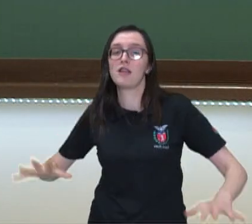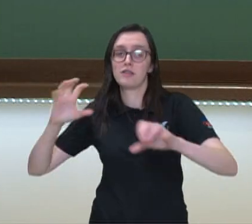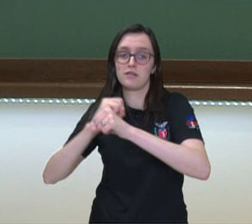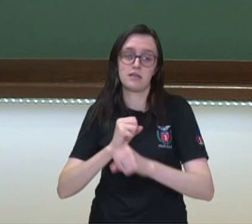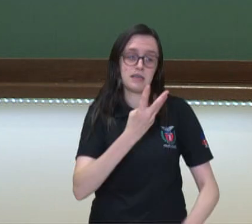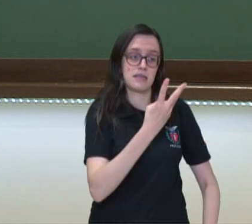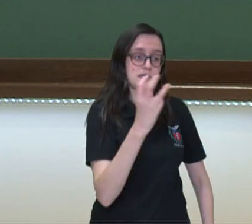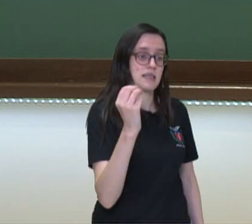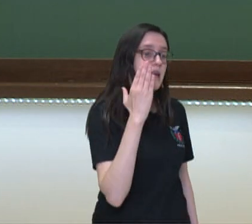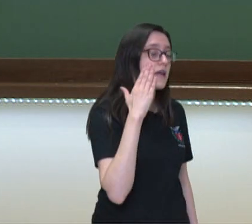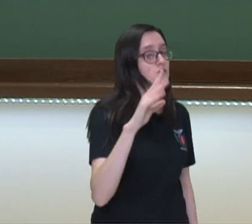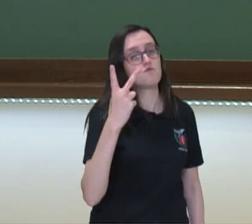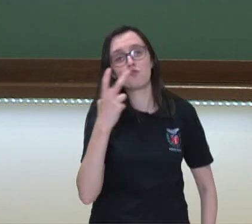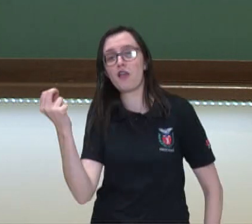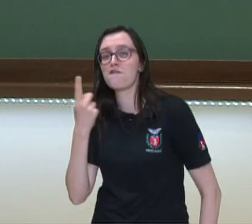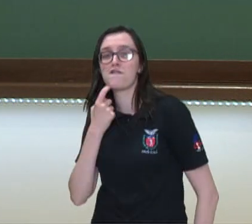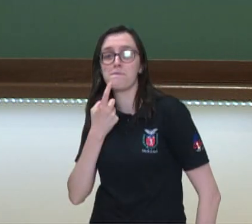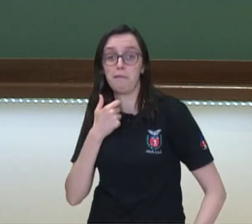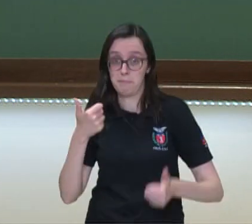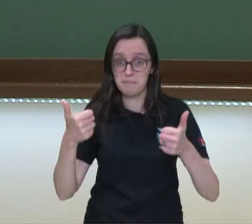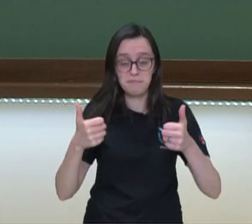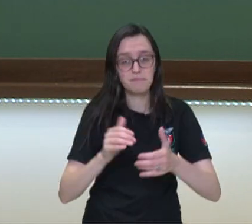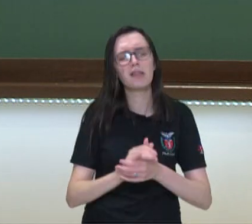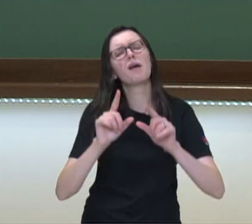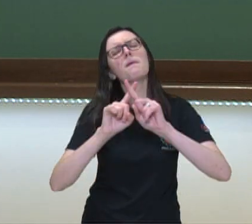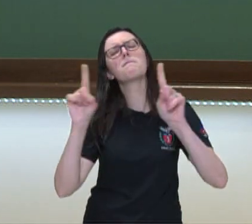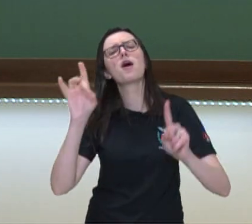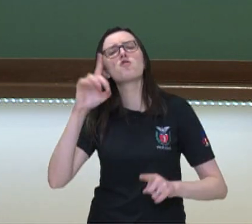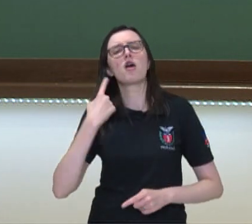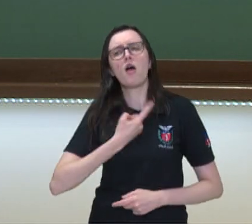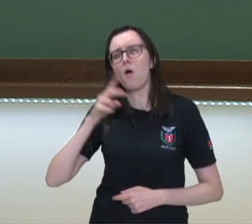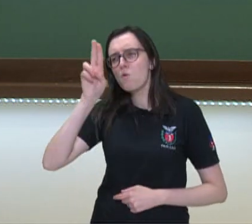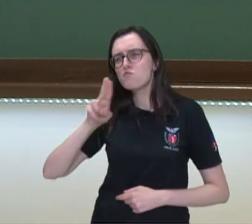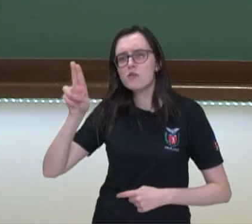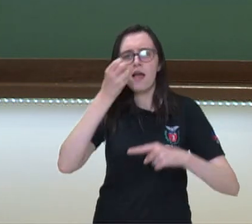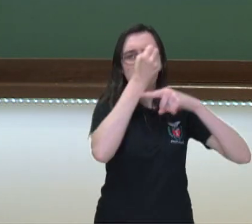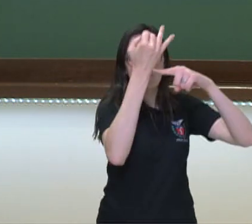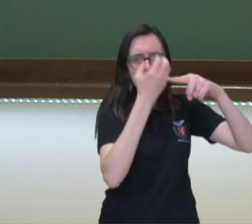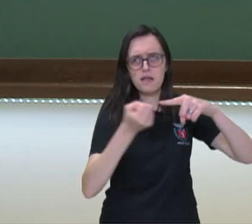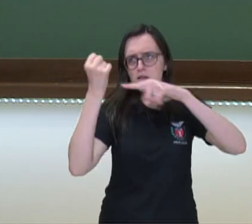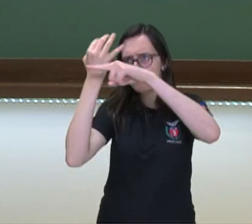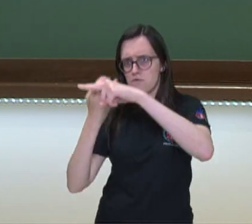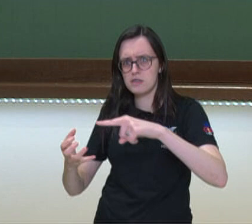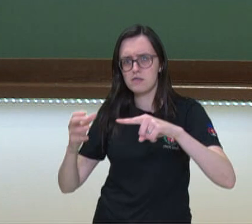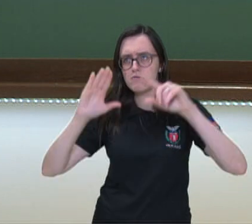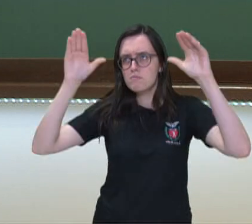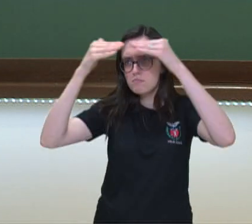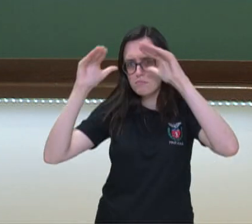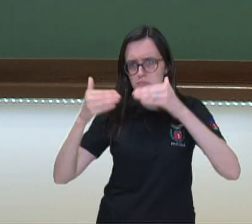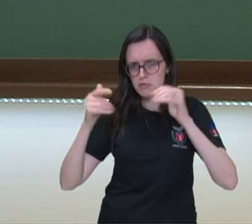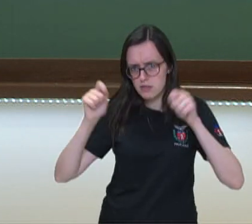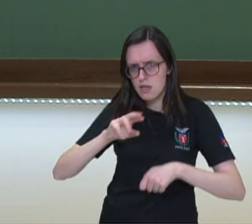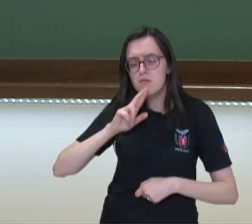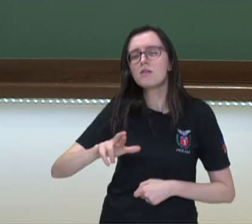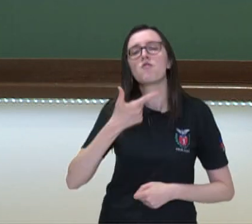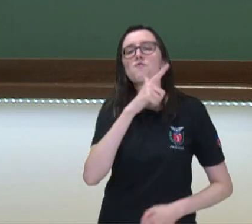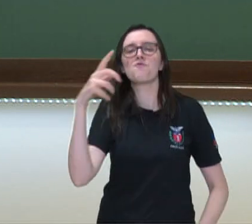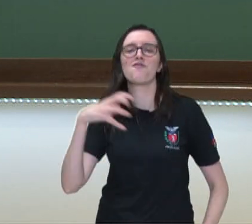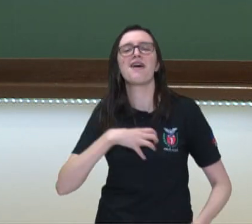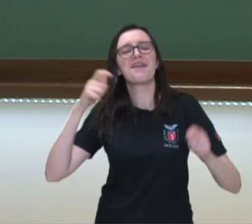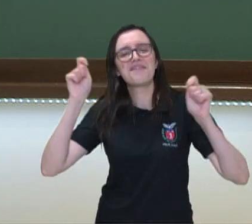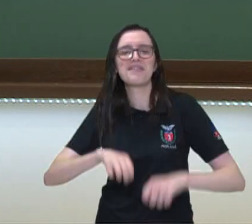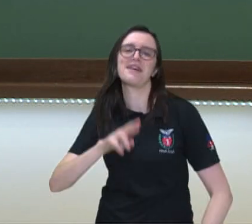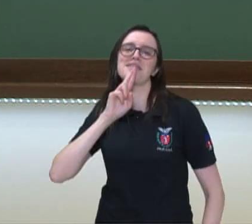azuis e 200 vermelhas. Beleza? Mas é só a gente usando a fração equivalente que dá para resolver? Não. Tem várias maneiras de